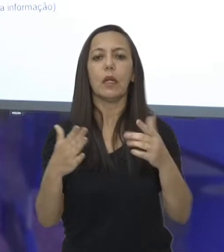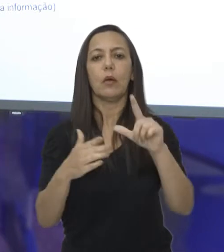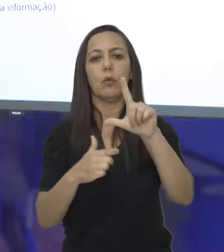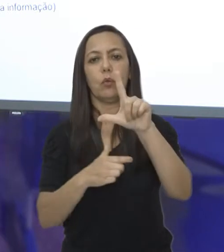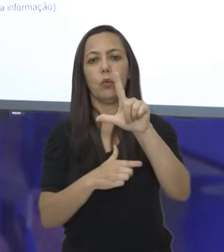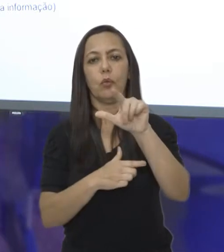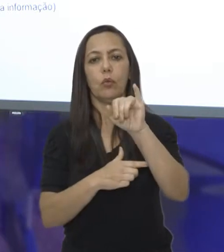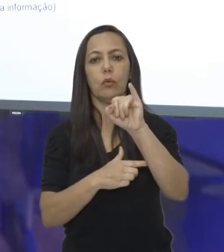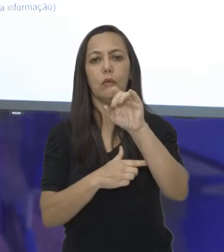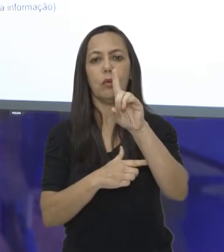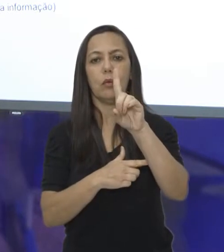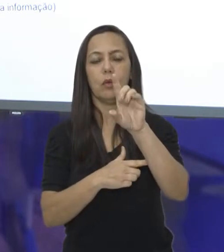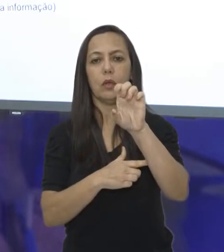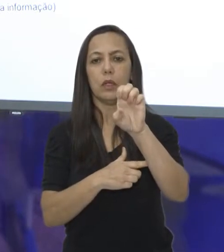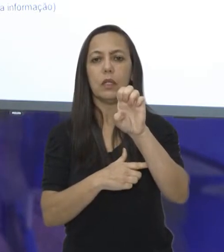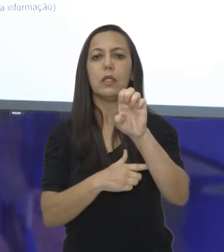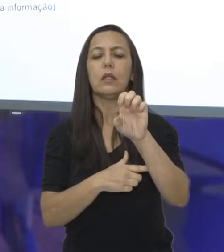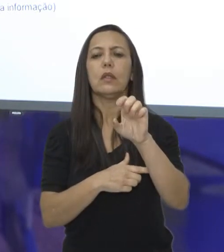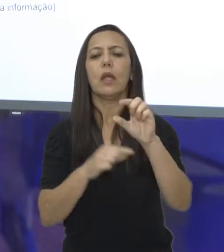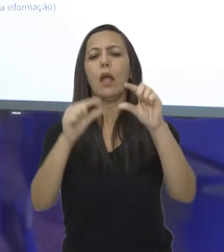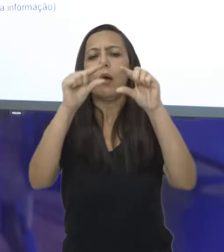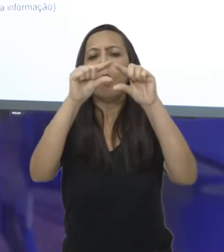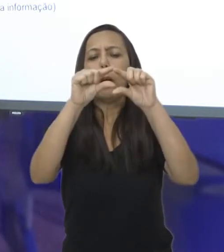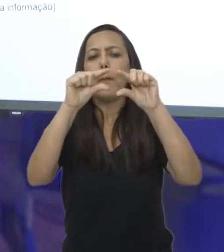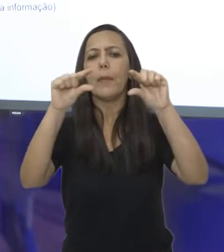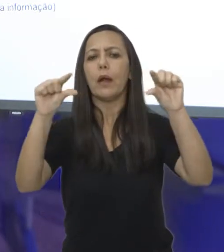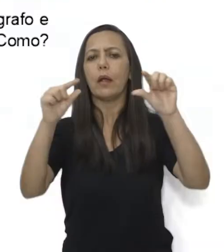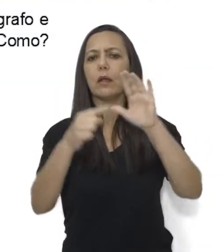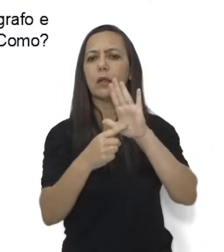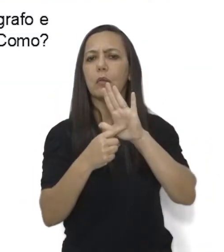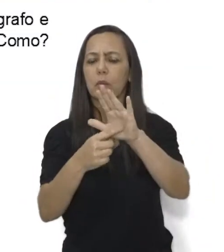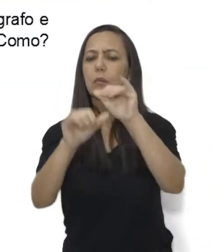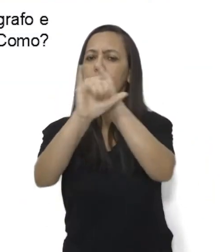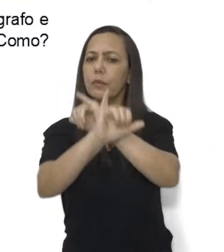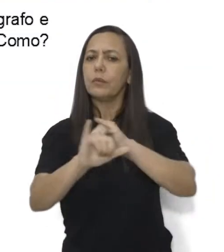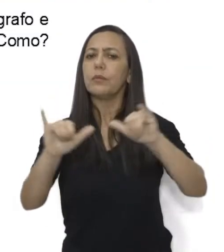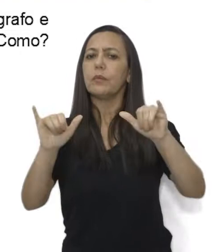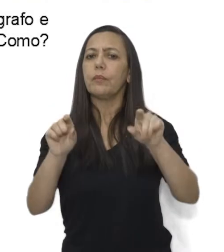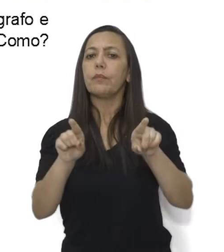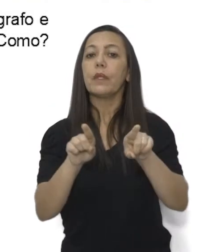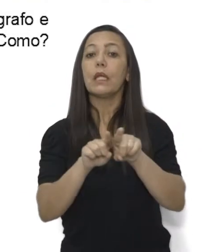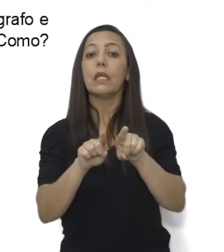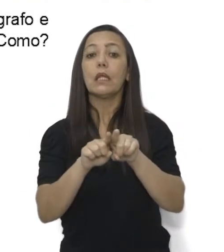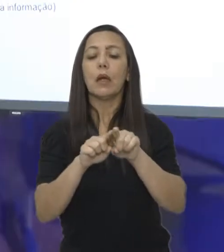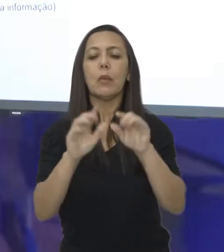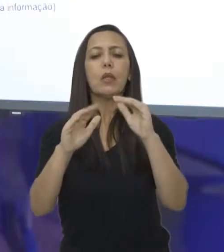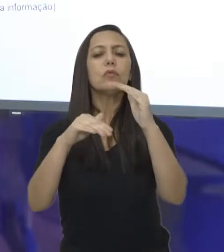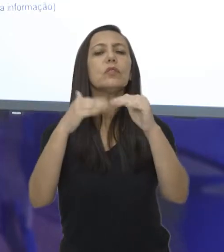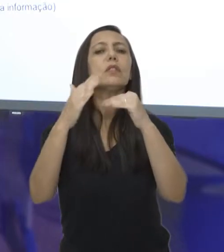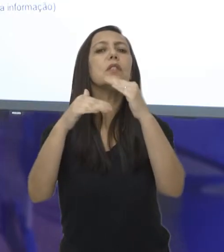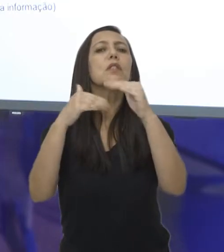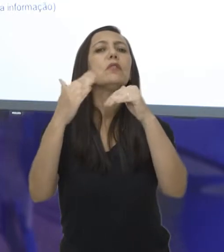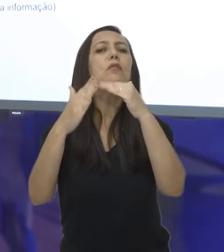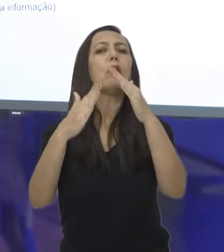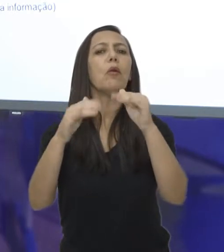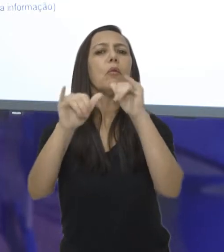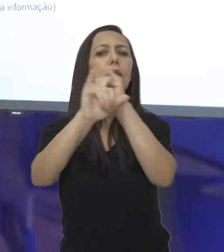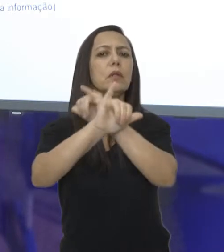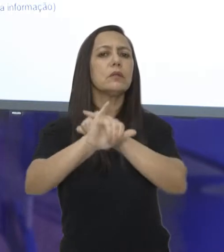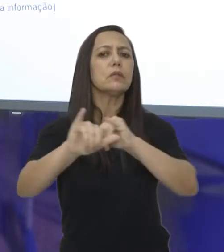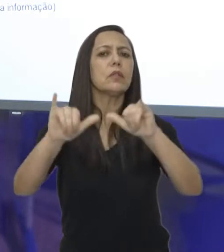geralmente, ele vem no primeiro parágrafo da manchete. E também o corpo da notícia, que é justamente